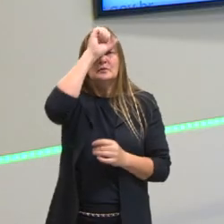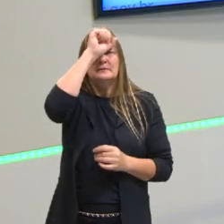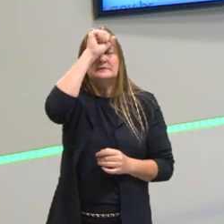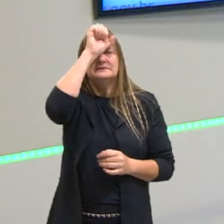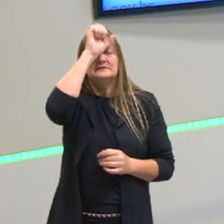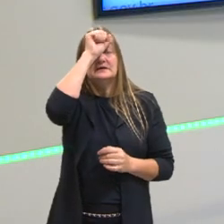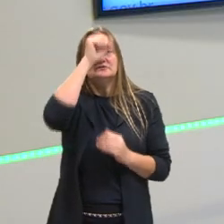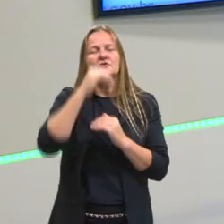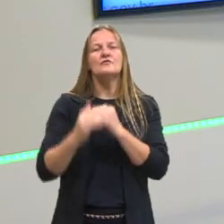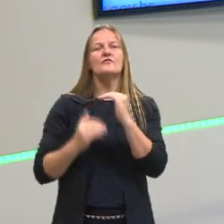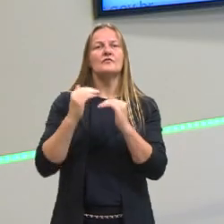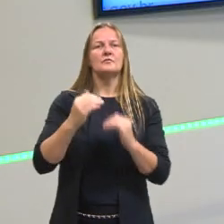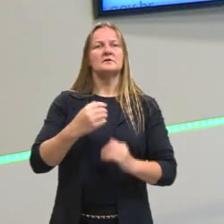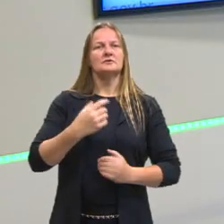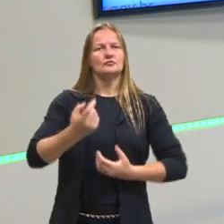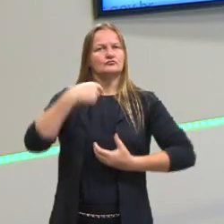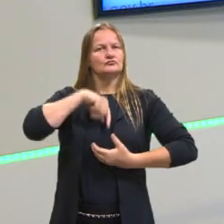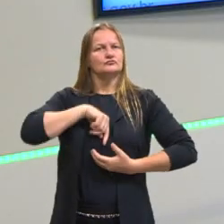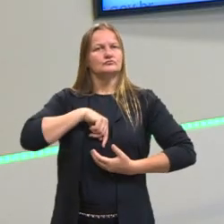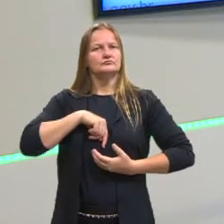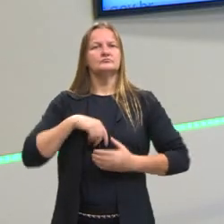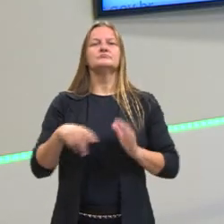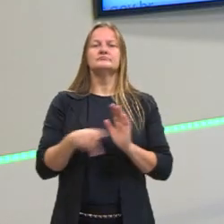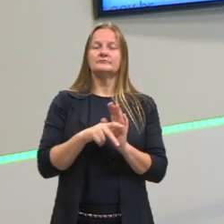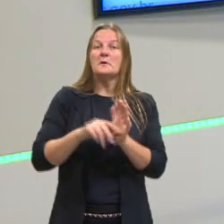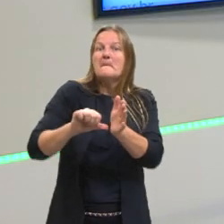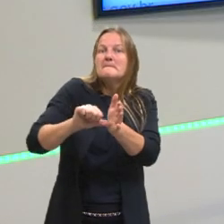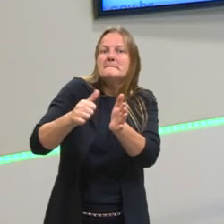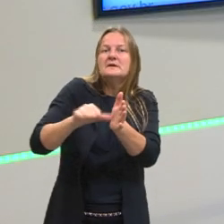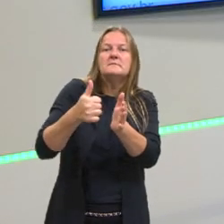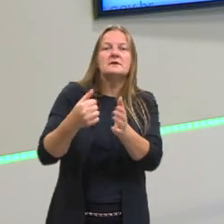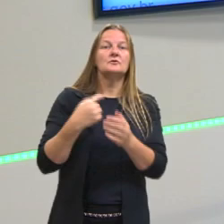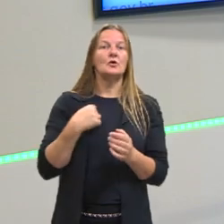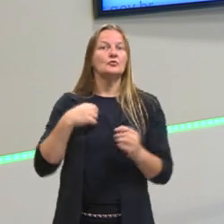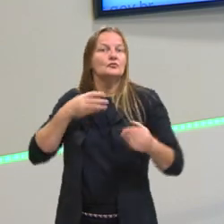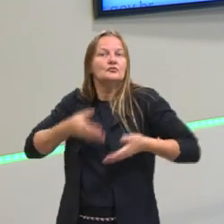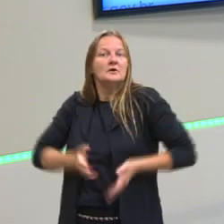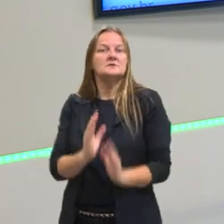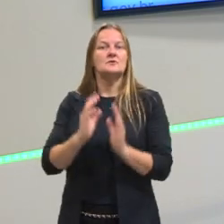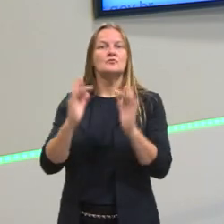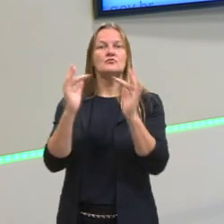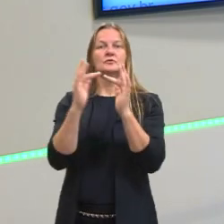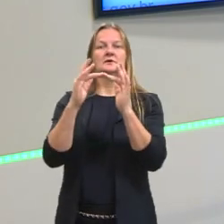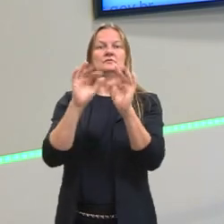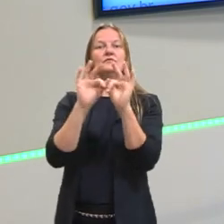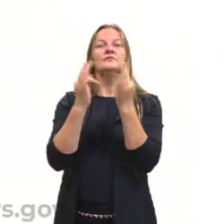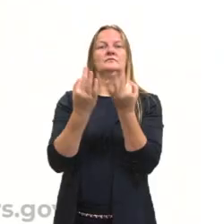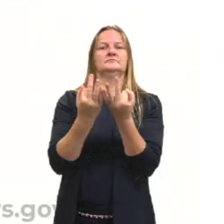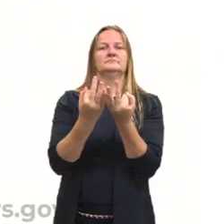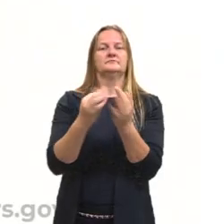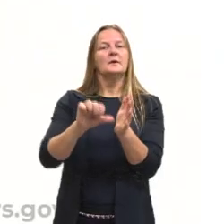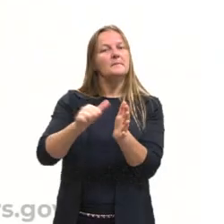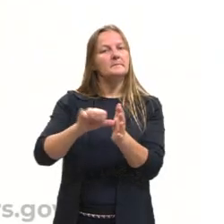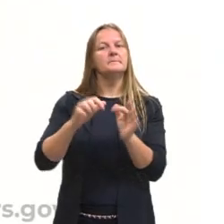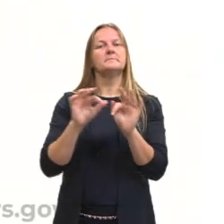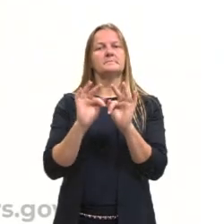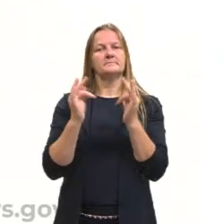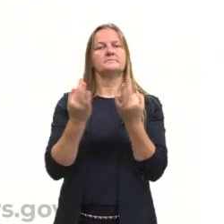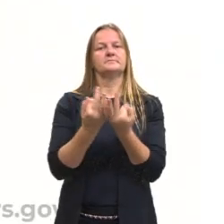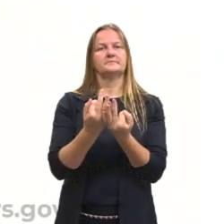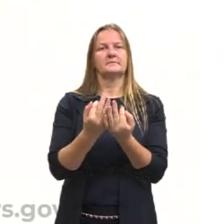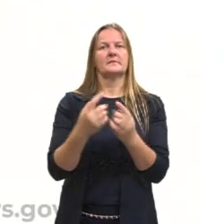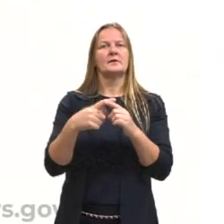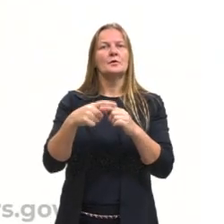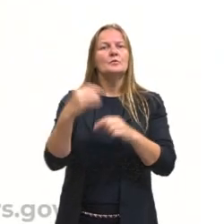de formação da nossa subjetividade. O primeiro deles é a família. Essa é a socialização primária. Olha,